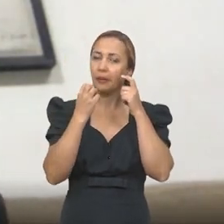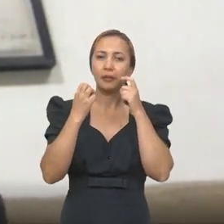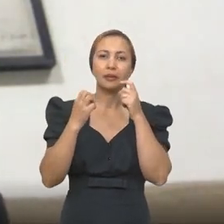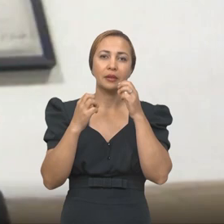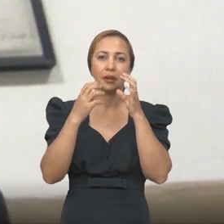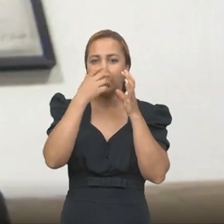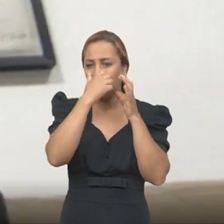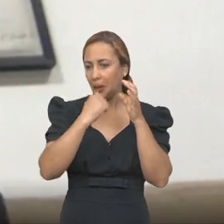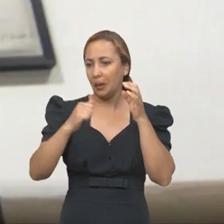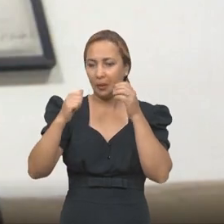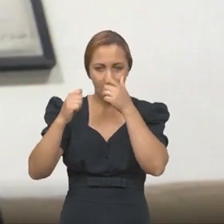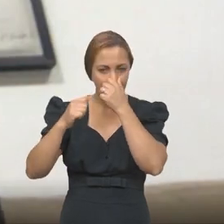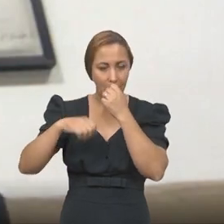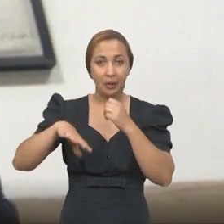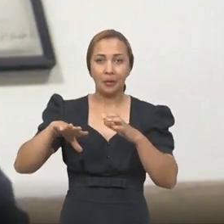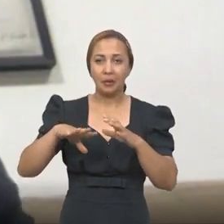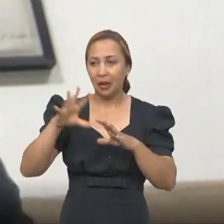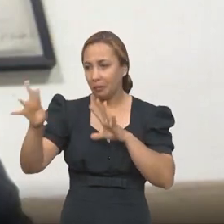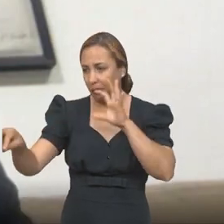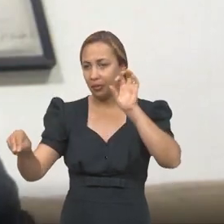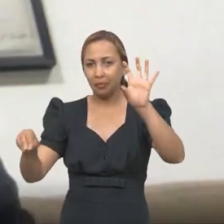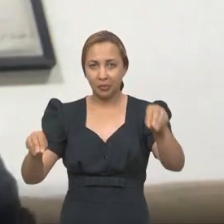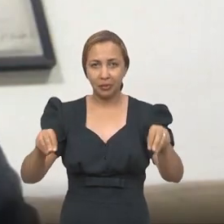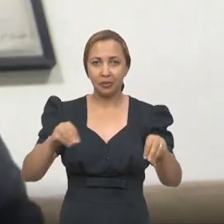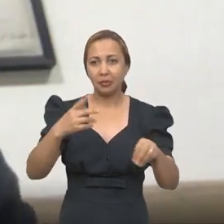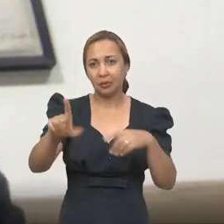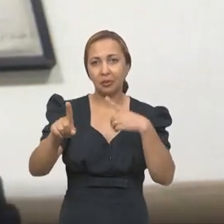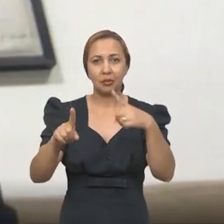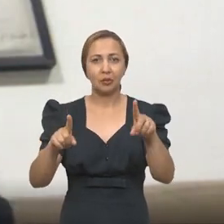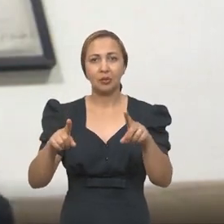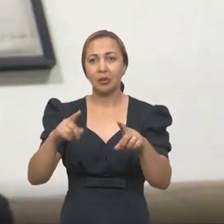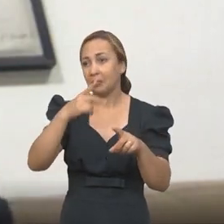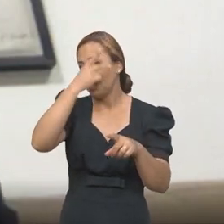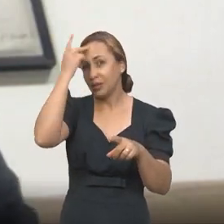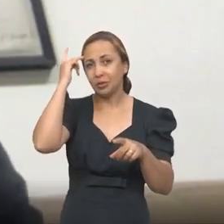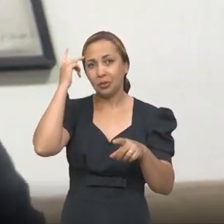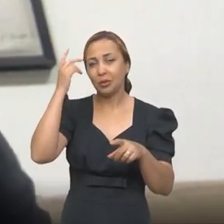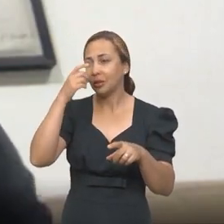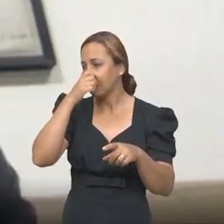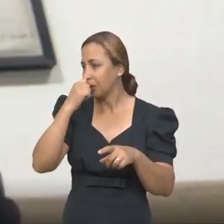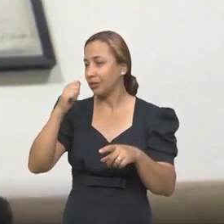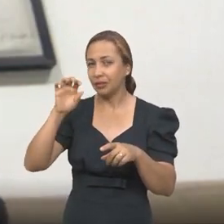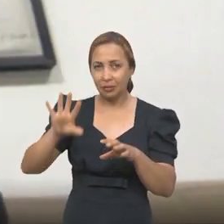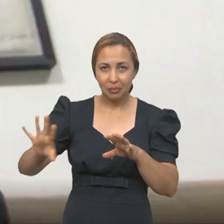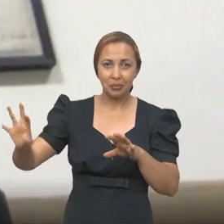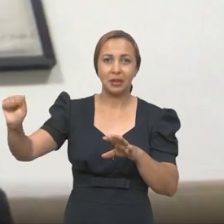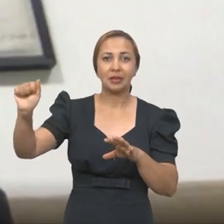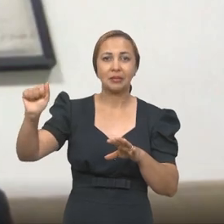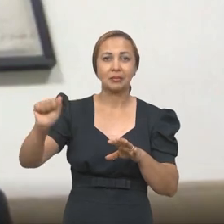máscara, depois que eles tocam na máscara, eles tocam em outras coisas, em outras pessoas,